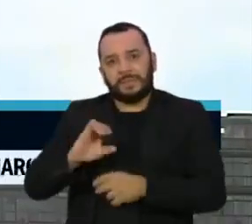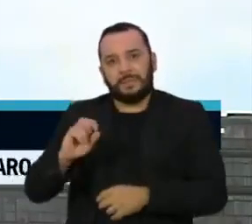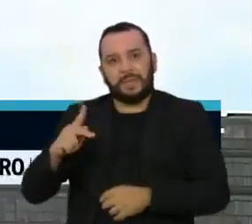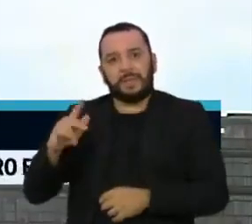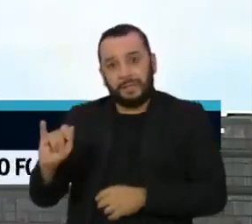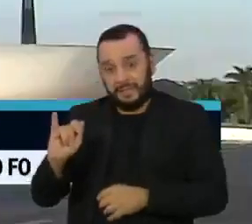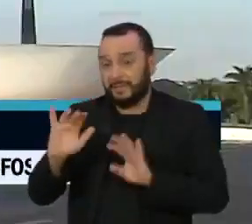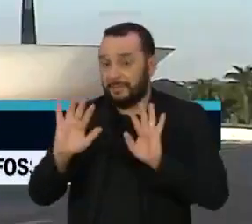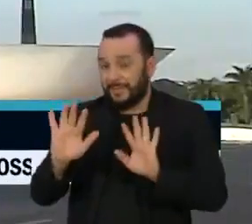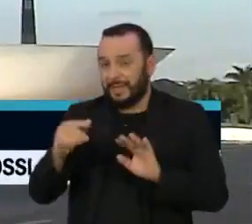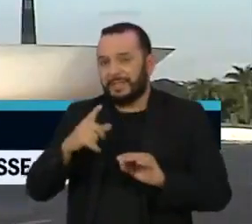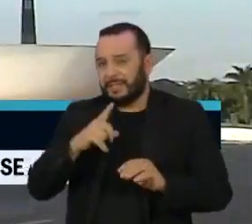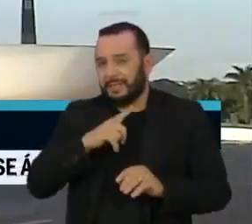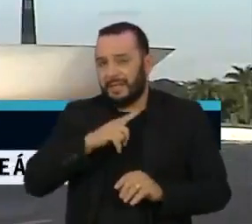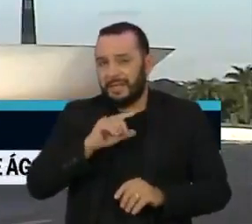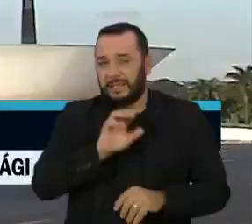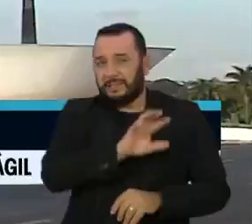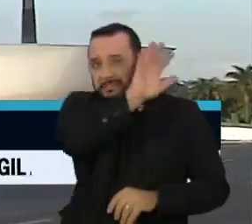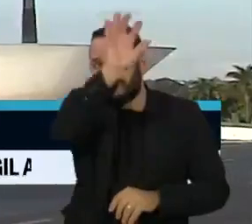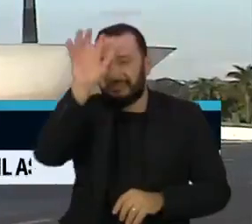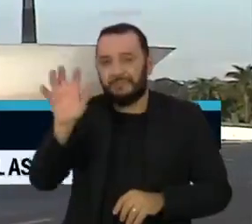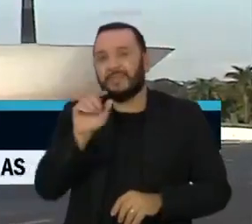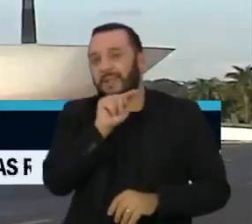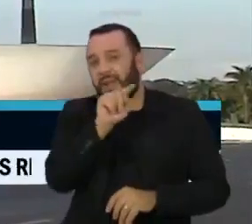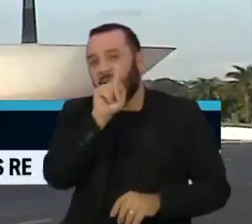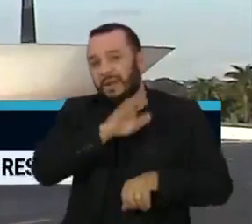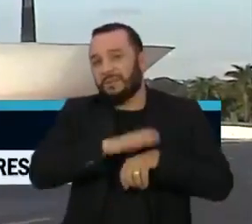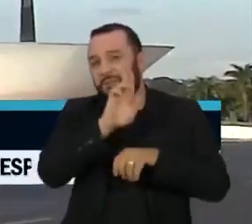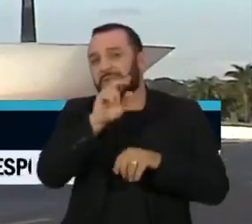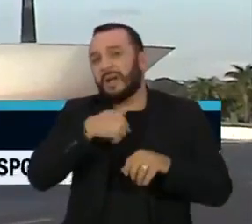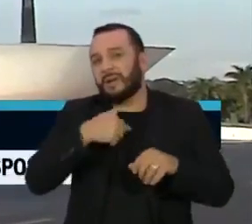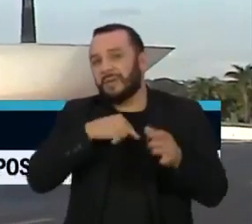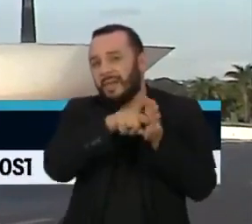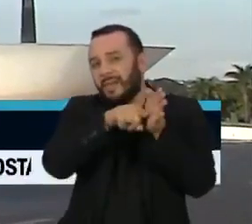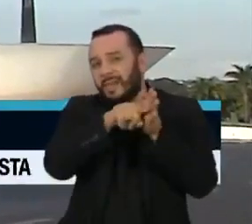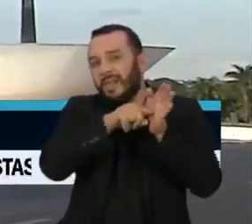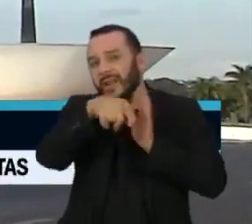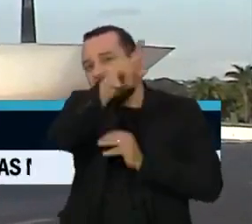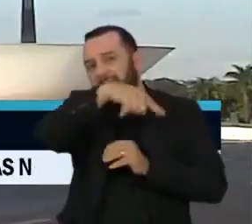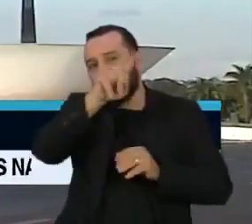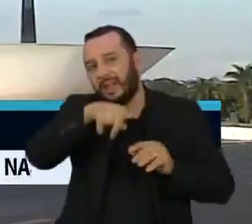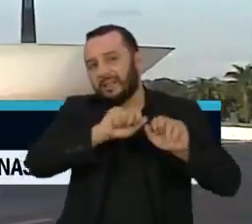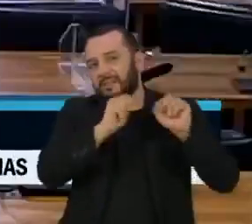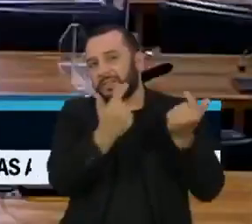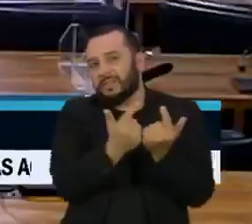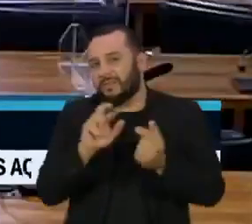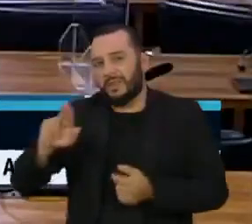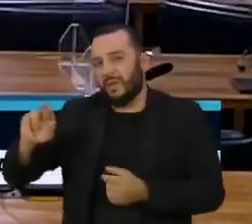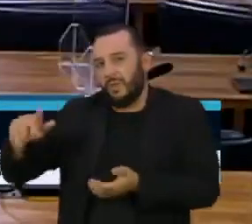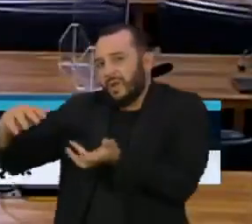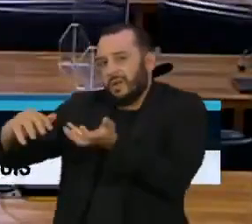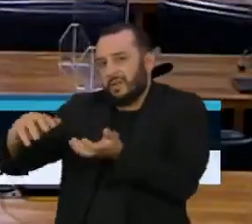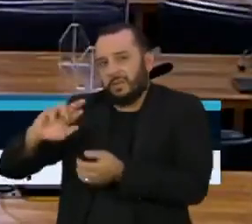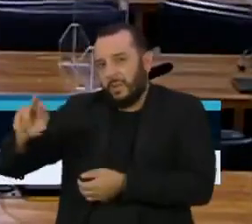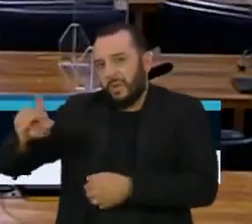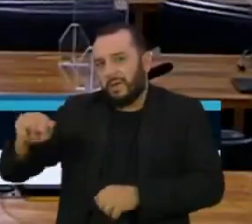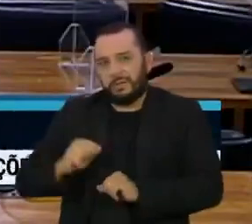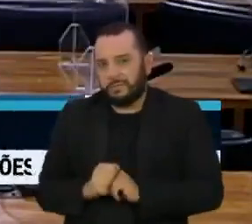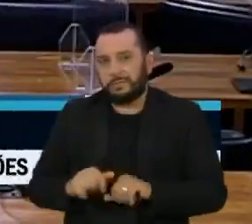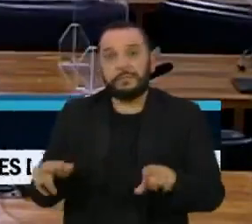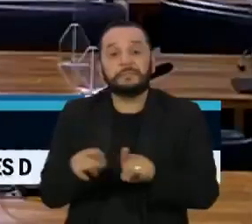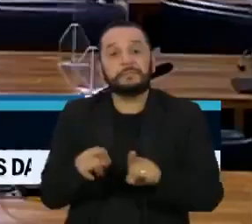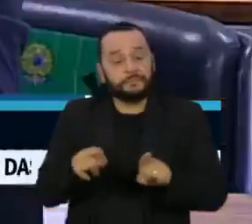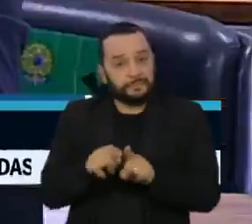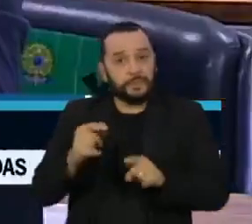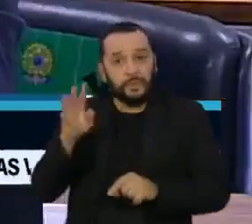as condutas dos estados caberia às respectivas assembleias legislativas e não ao Congresso Federal. Na quarta-feira passada, a